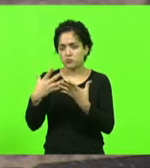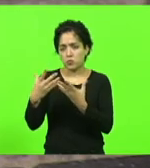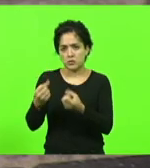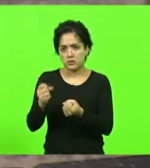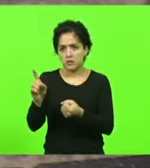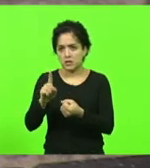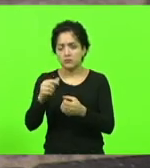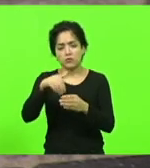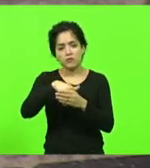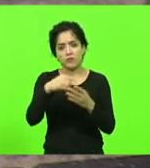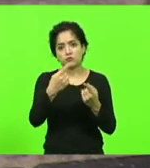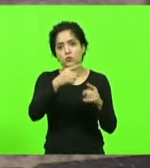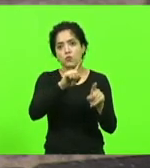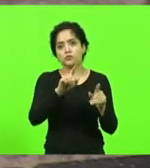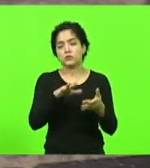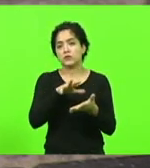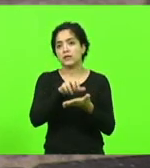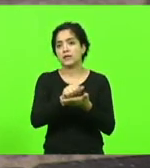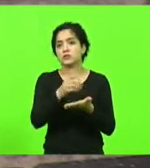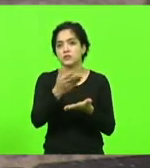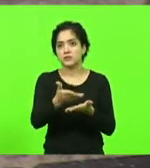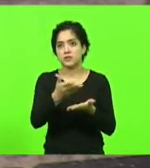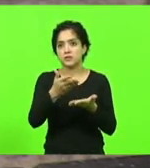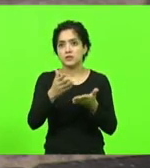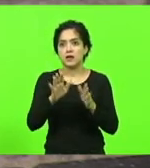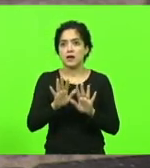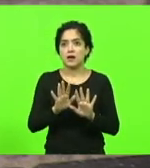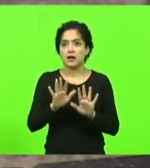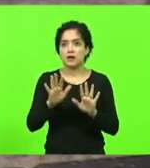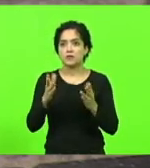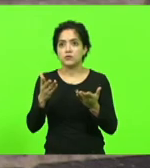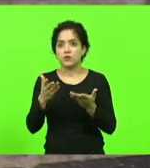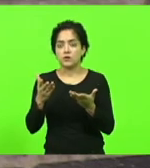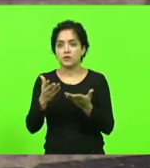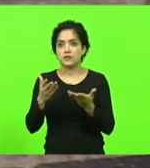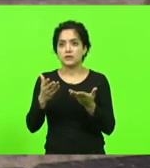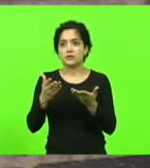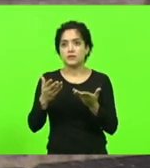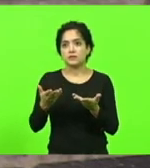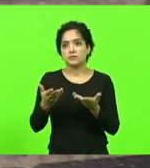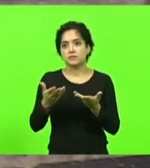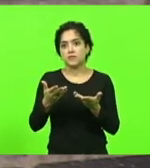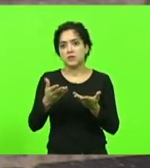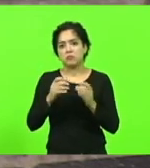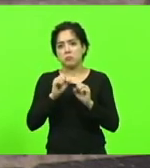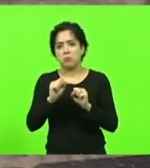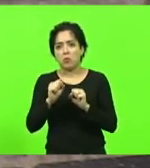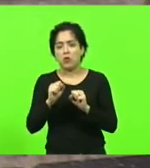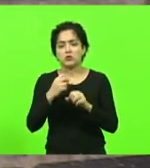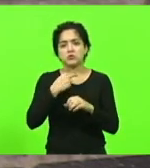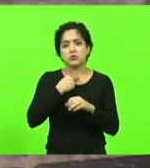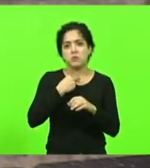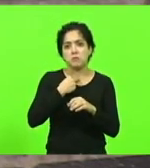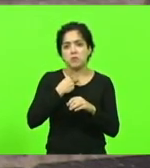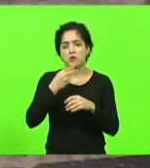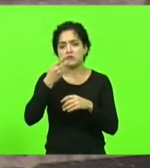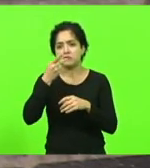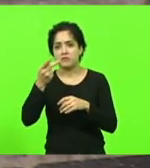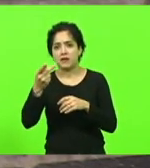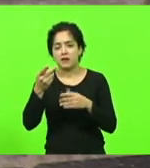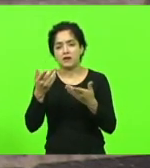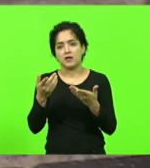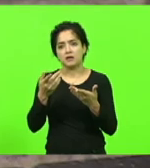Está ali registrado o meu voto. agora ficar querendo dizer o que um colega pode ou não pode pautar